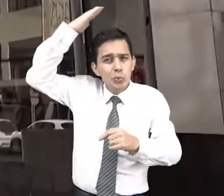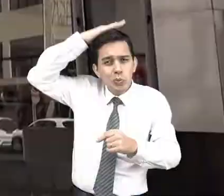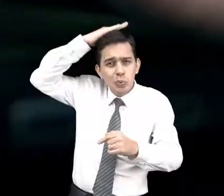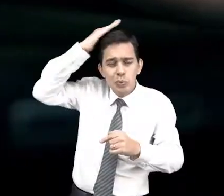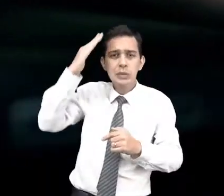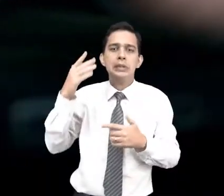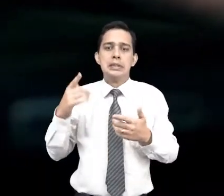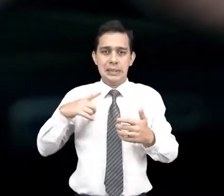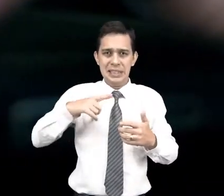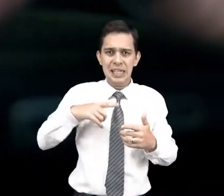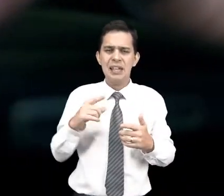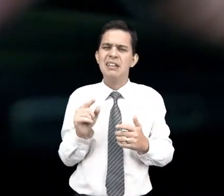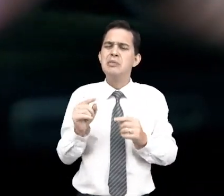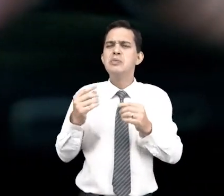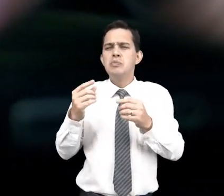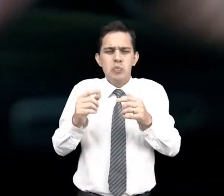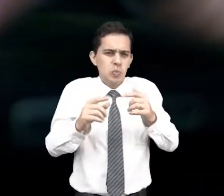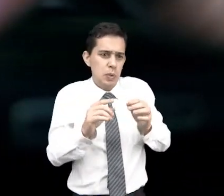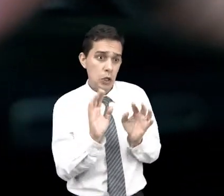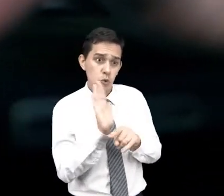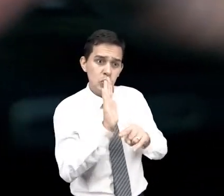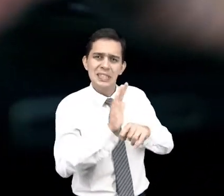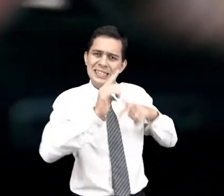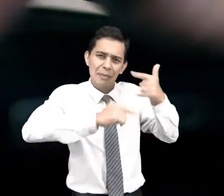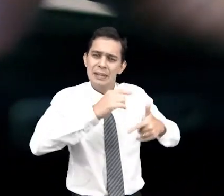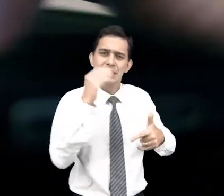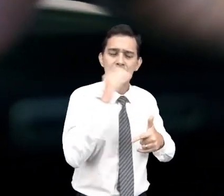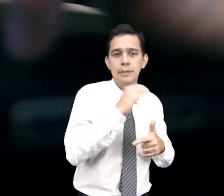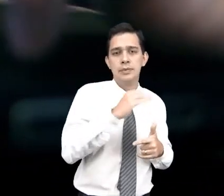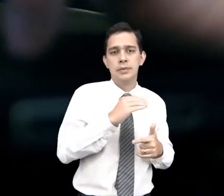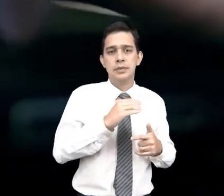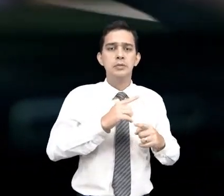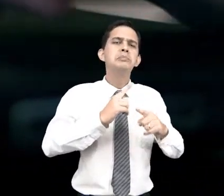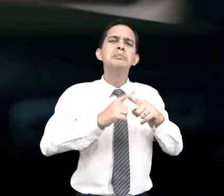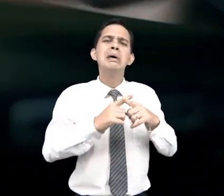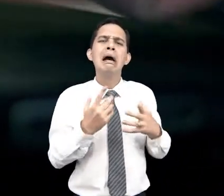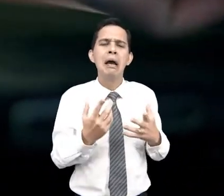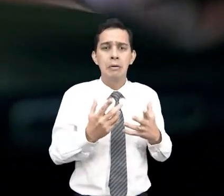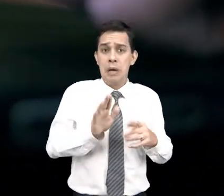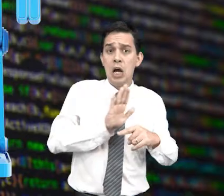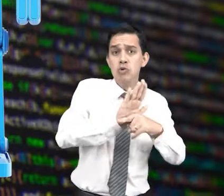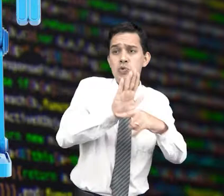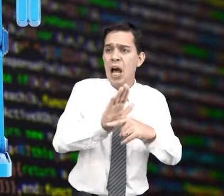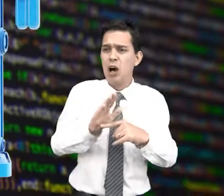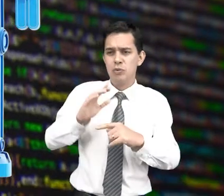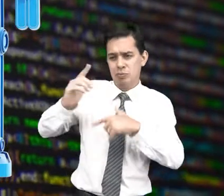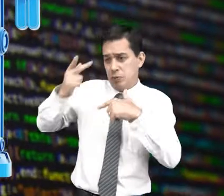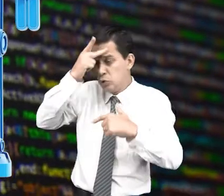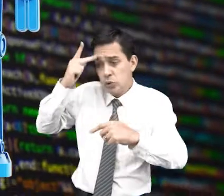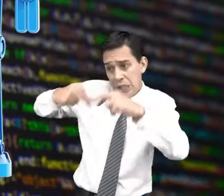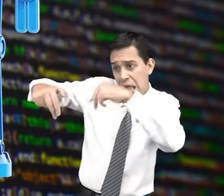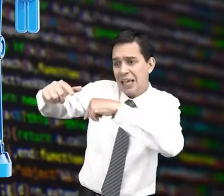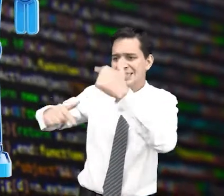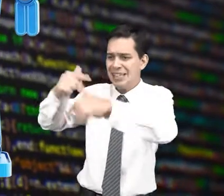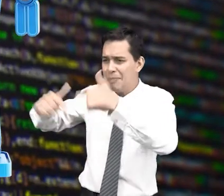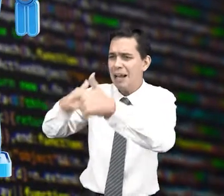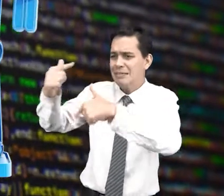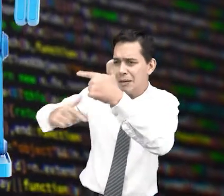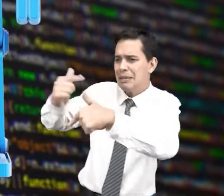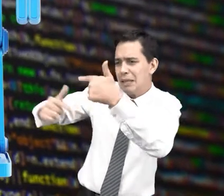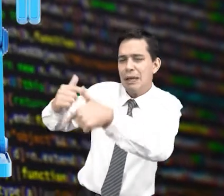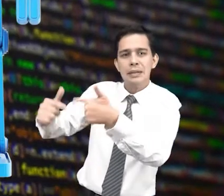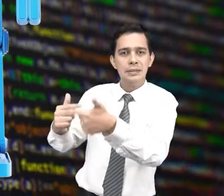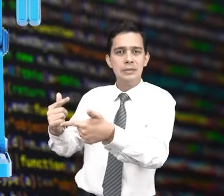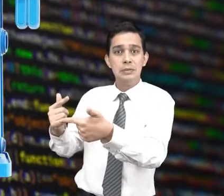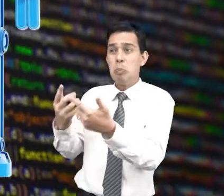região, surgiu da necessidade de agilizar o serviço dos servidores. Trata-se de um algoritmo capaz